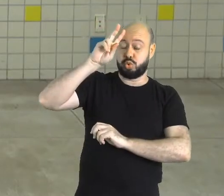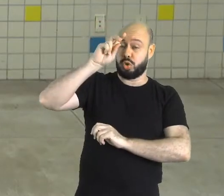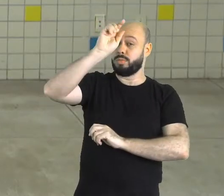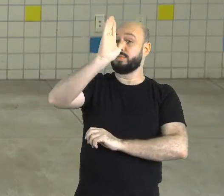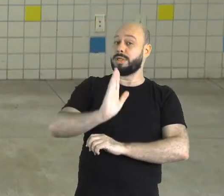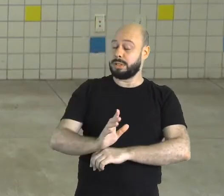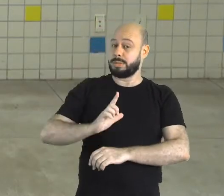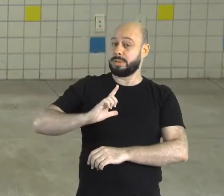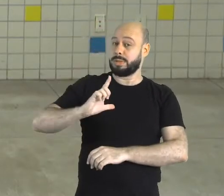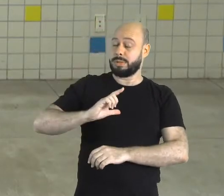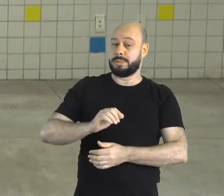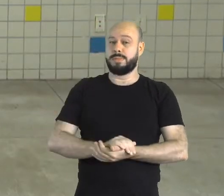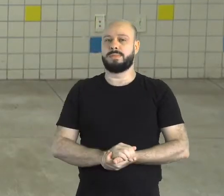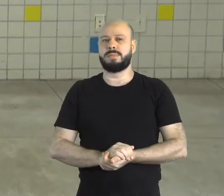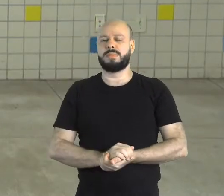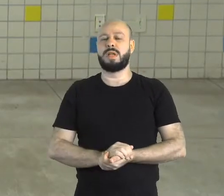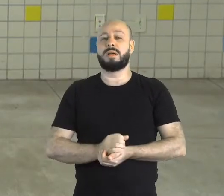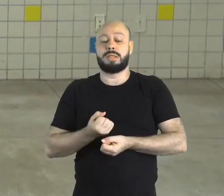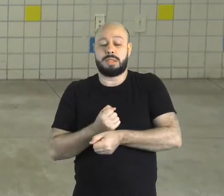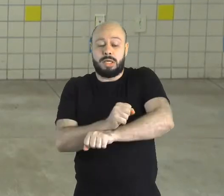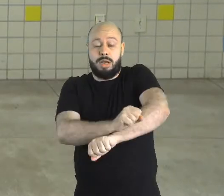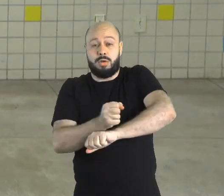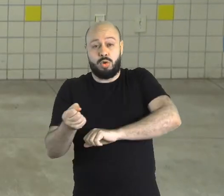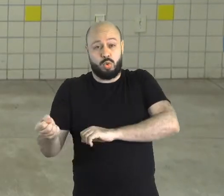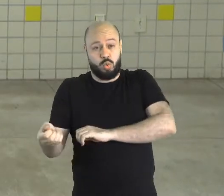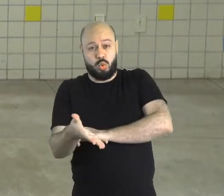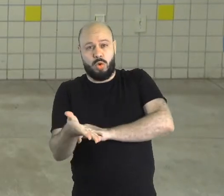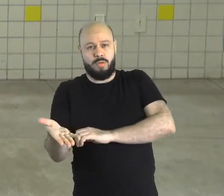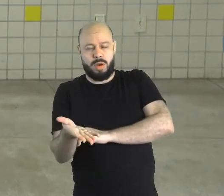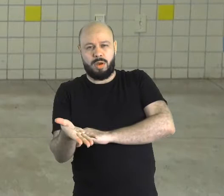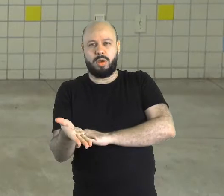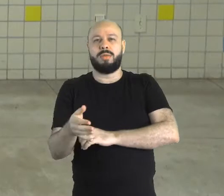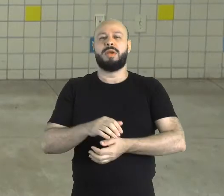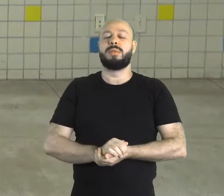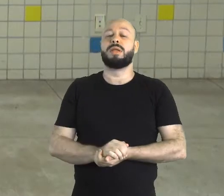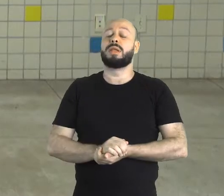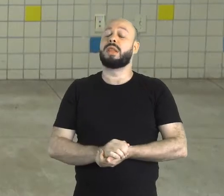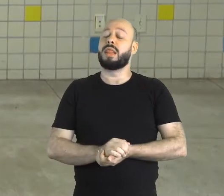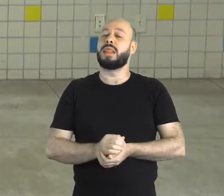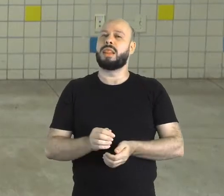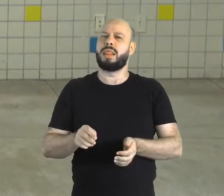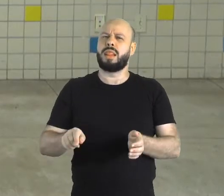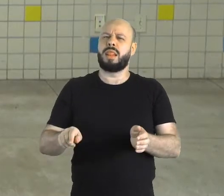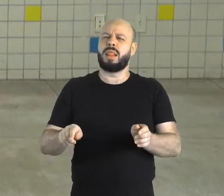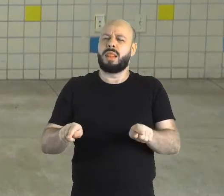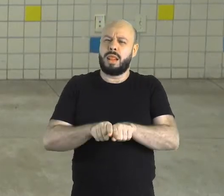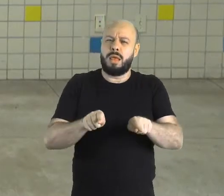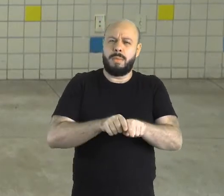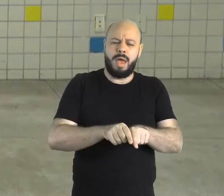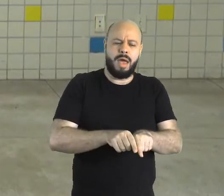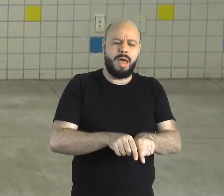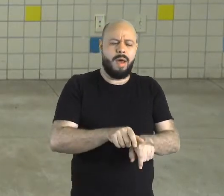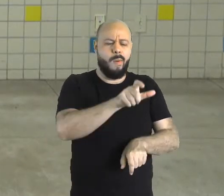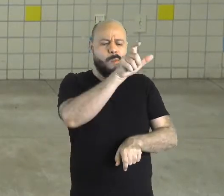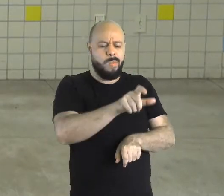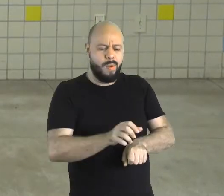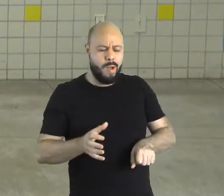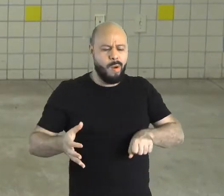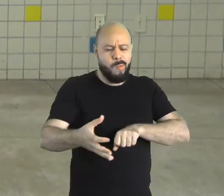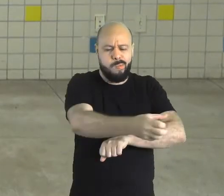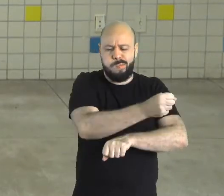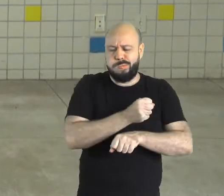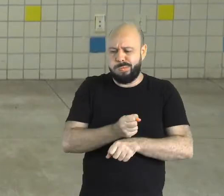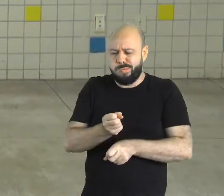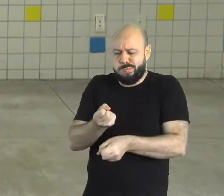Vamos falar sobre a escravidão moderna e o tráfico de escravizados. E também nós iremos falar sobre o